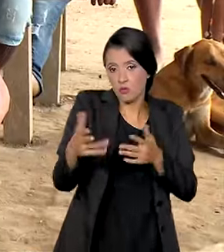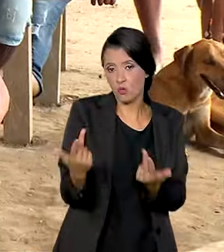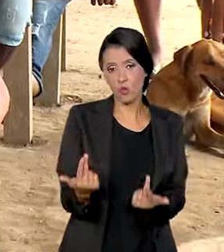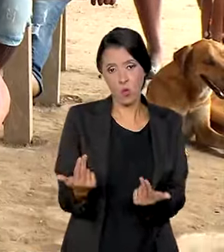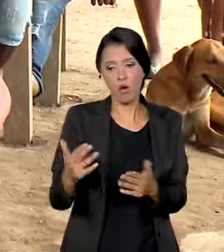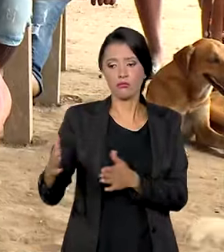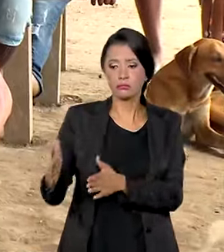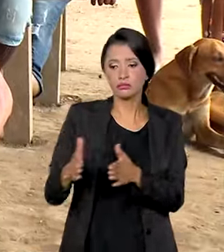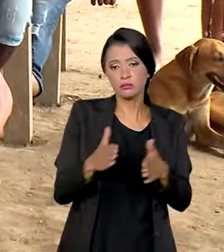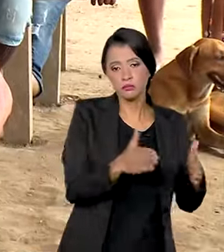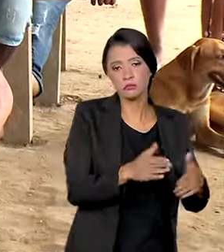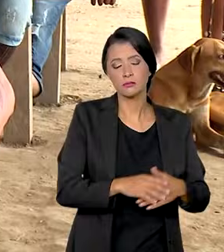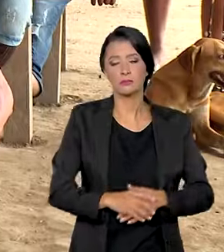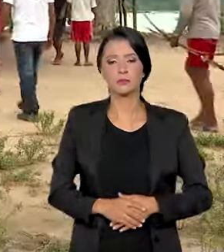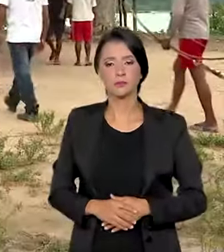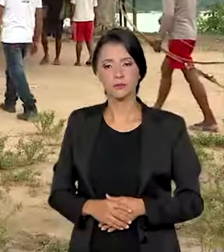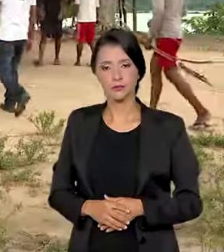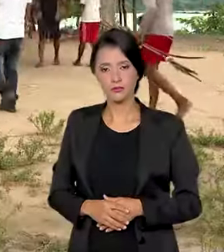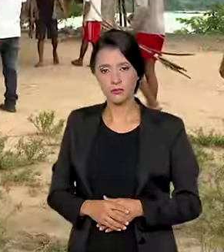mesmo assim, sequencial.